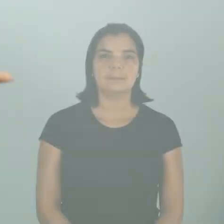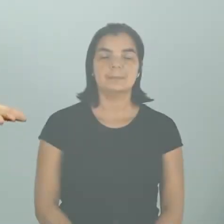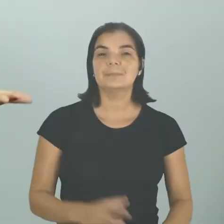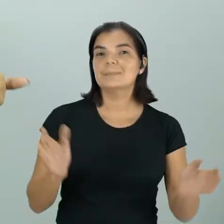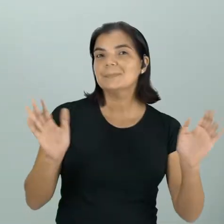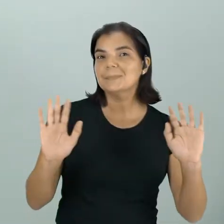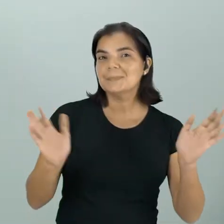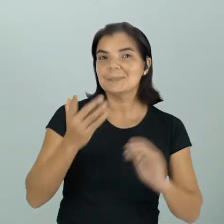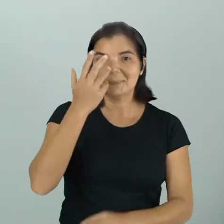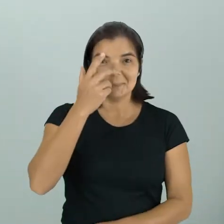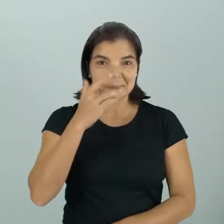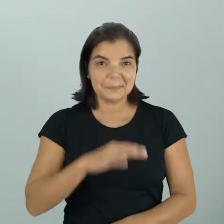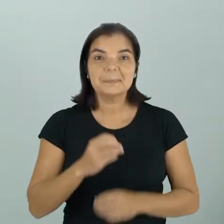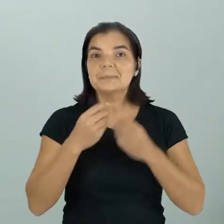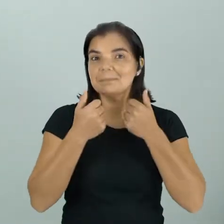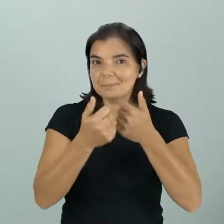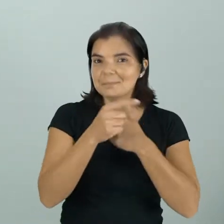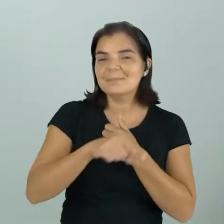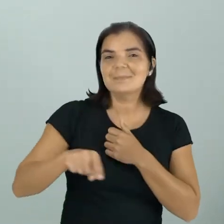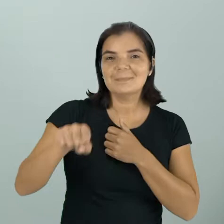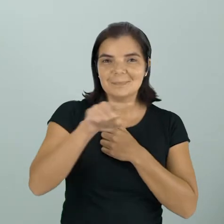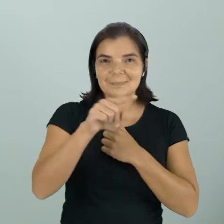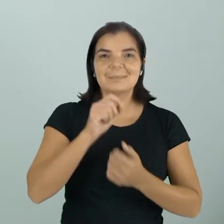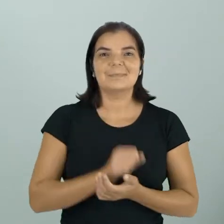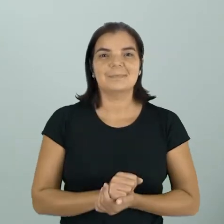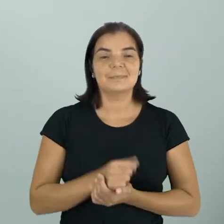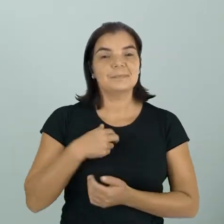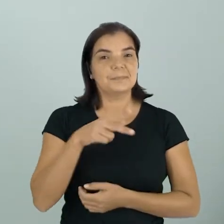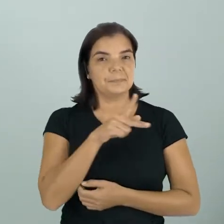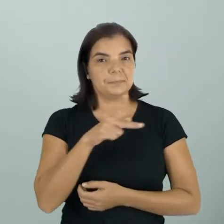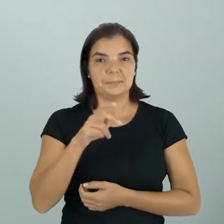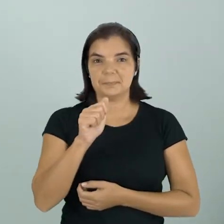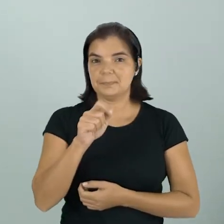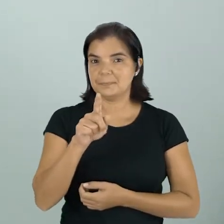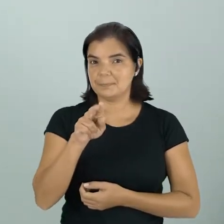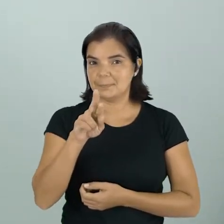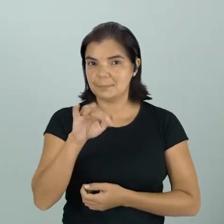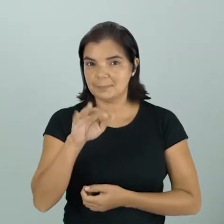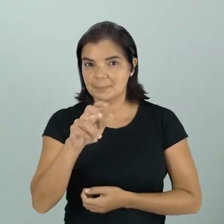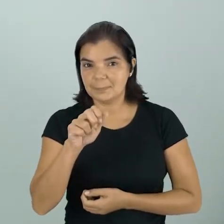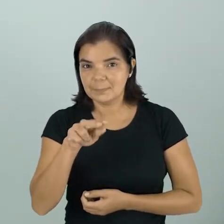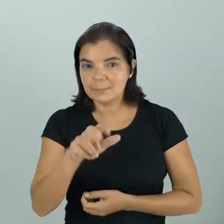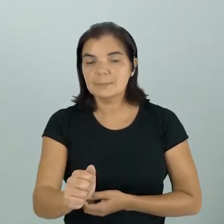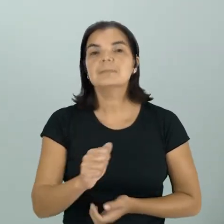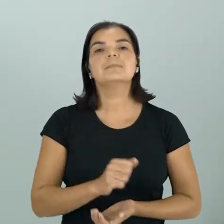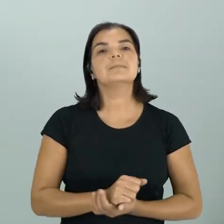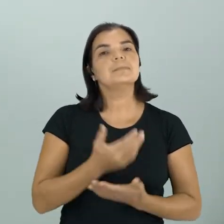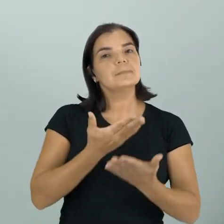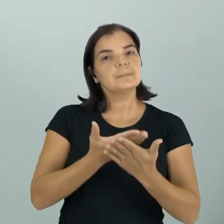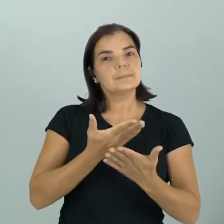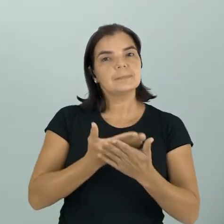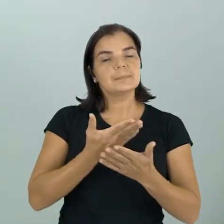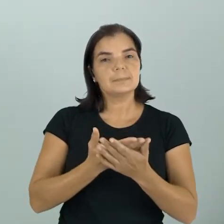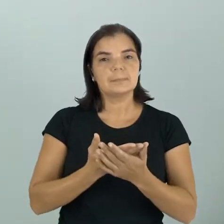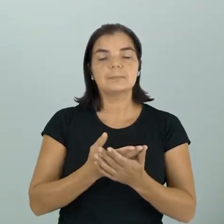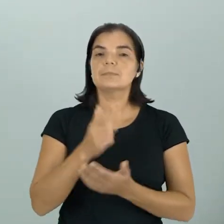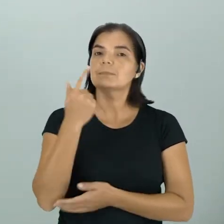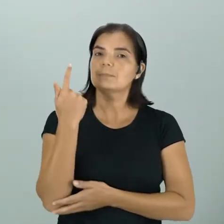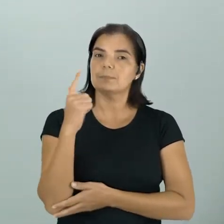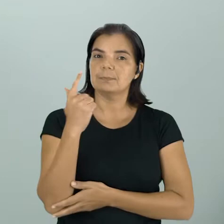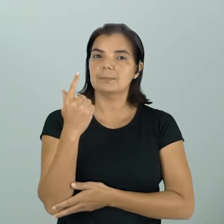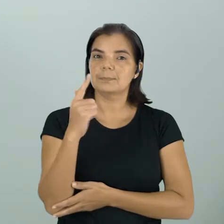Olá crianças, tudo bem com vocês? Sou a professora Adriana. Nossa aula será em